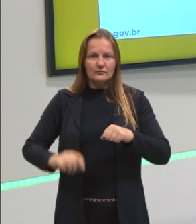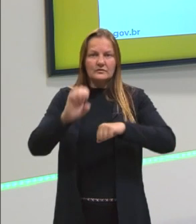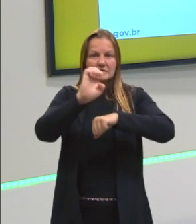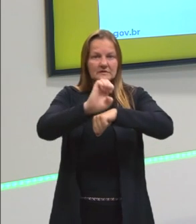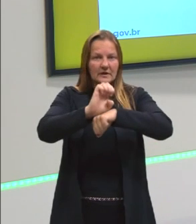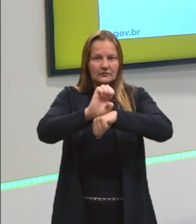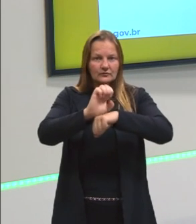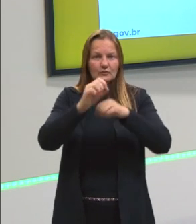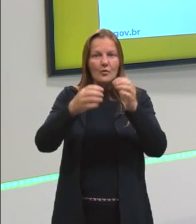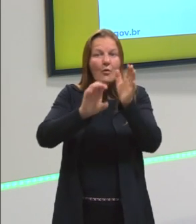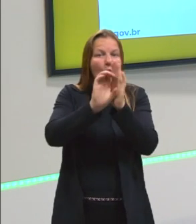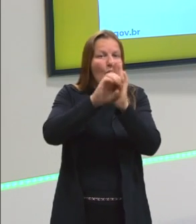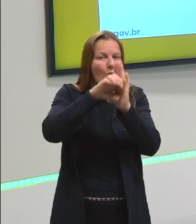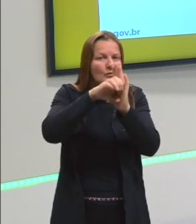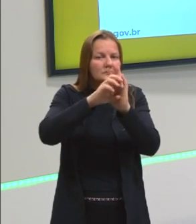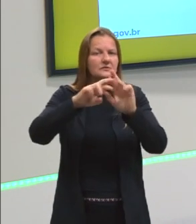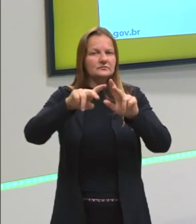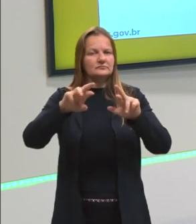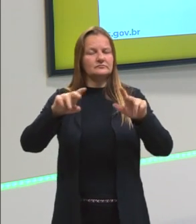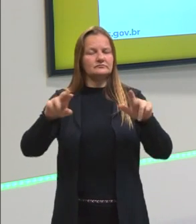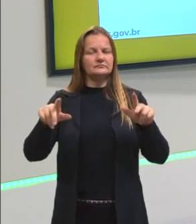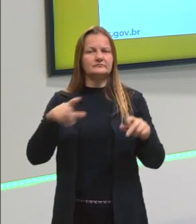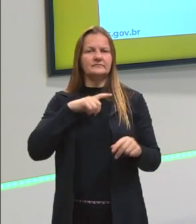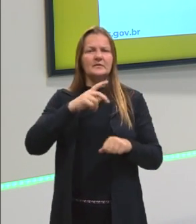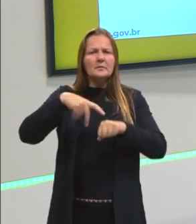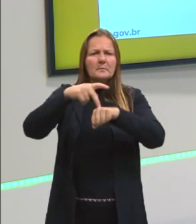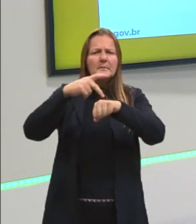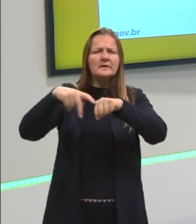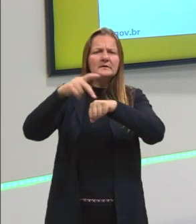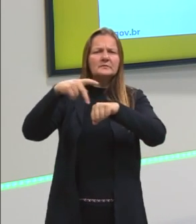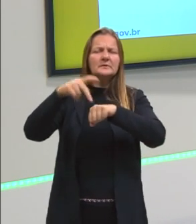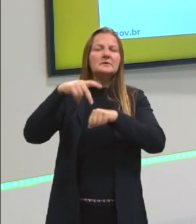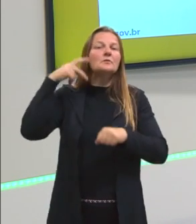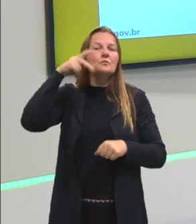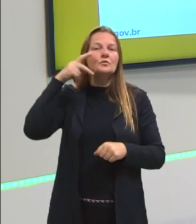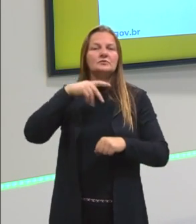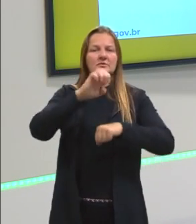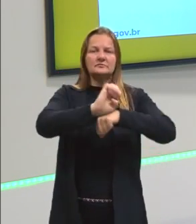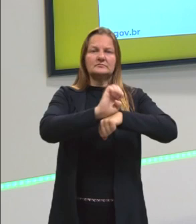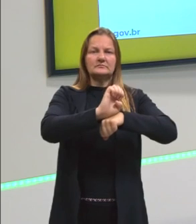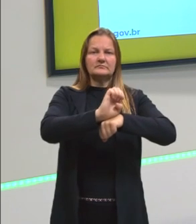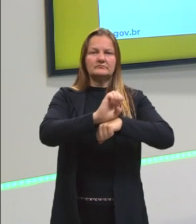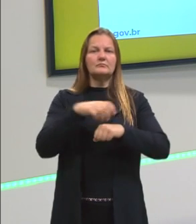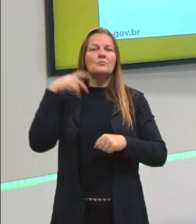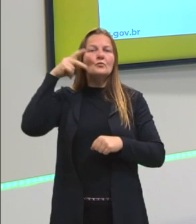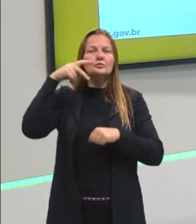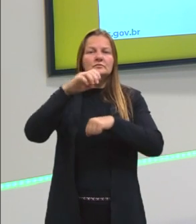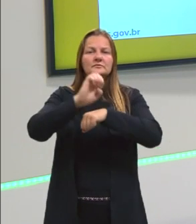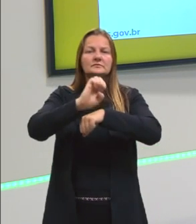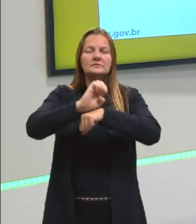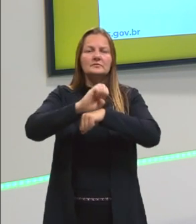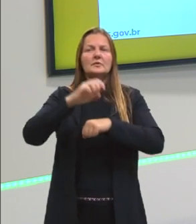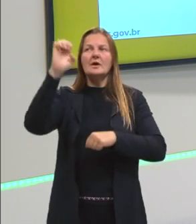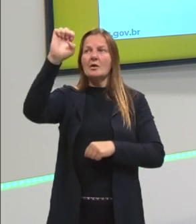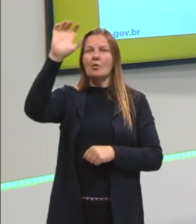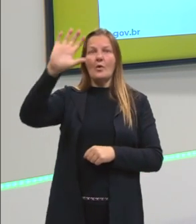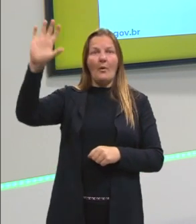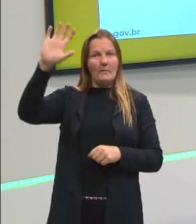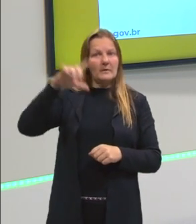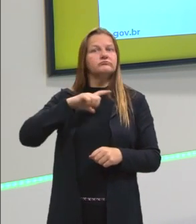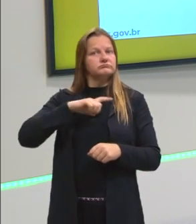Se nós observarmos, tem muitos países, vocês podem ouvir, tem políticas de Estado. Principalmente os países europeus.